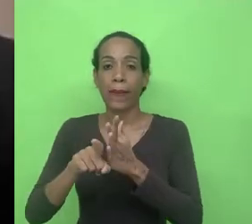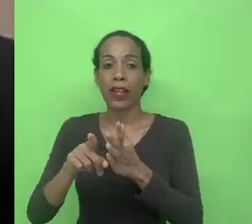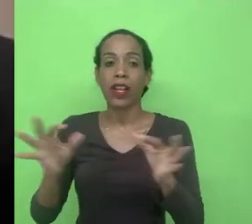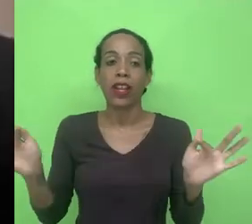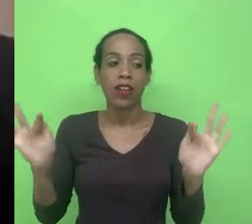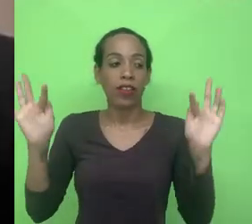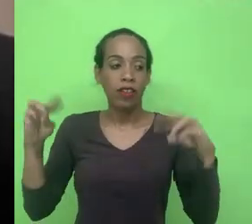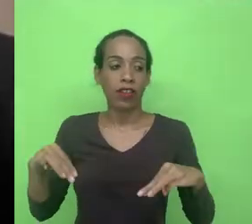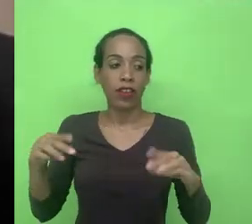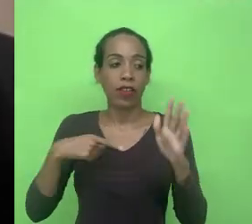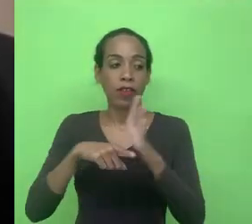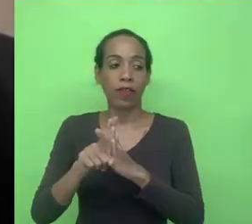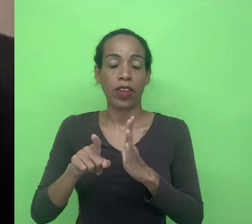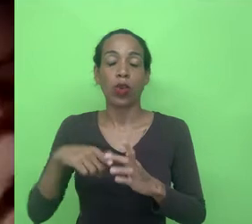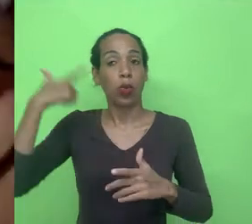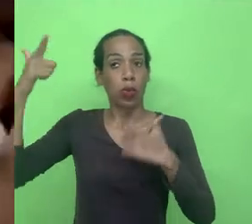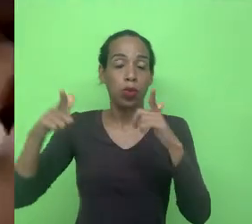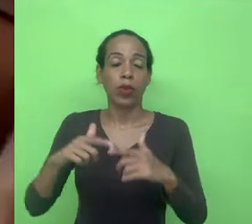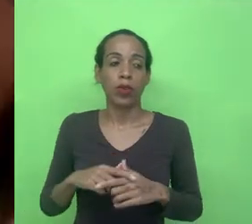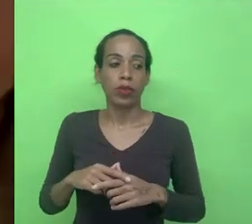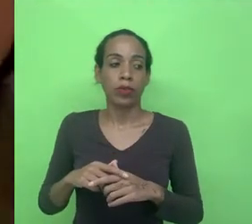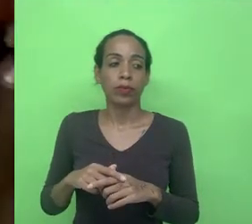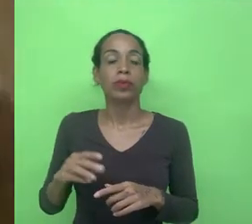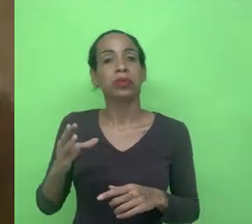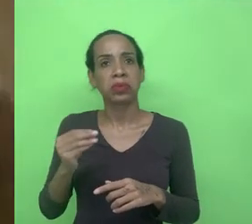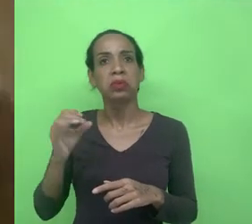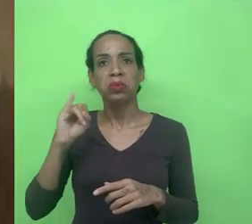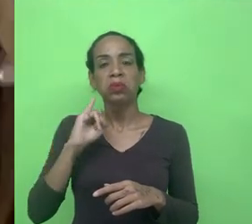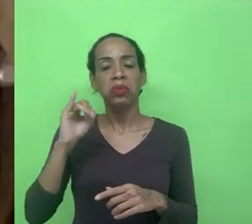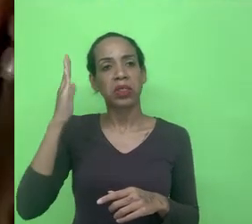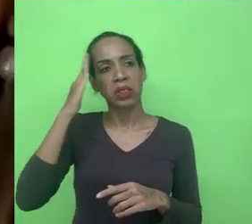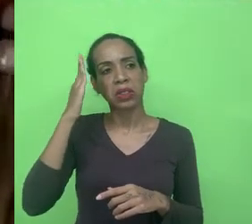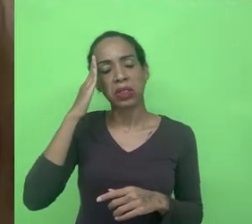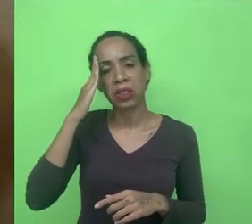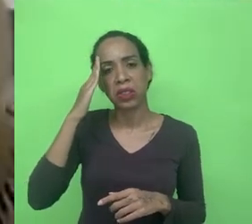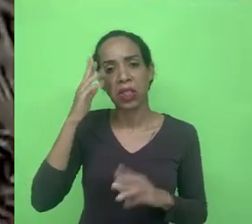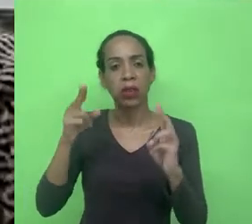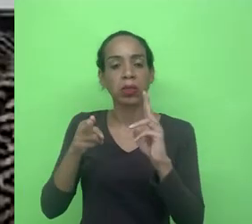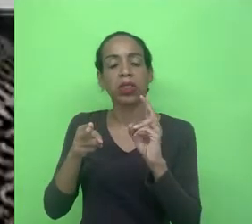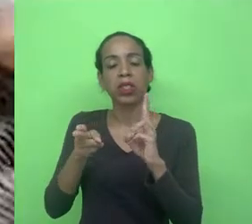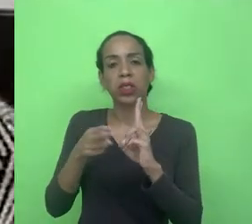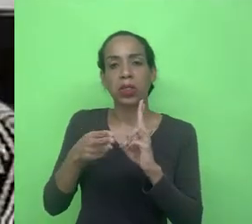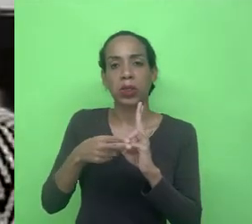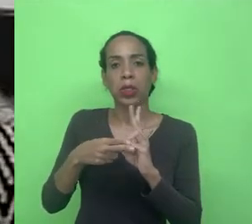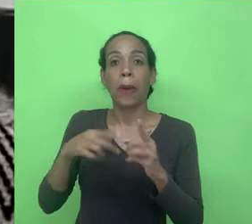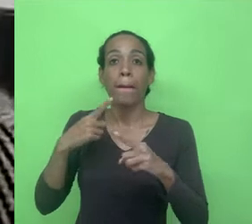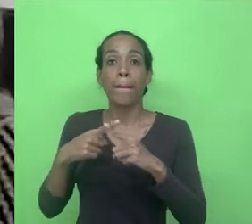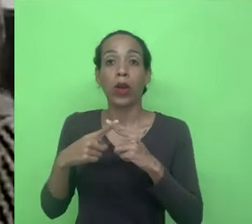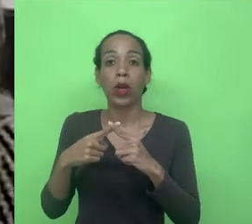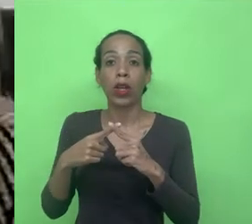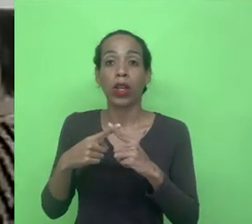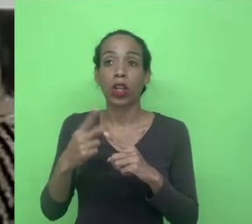a pergunta do indígena então foi interessante você trazer a questão do indígena porque eu ia trazer duas